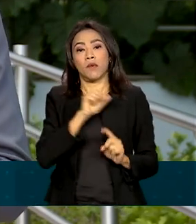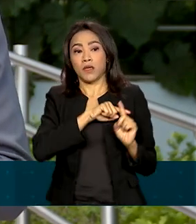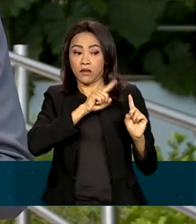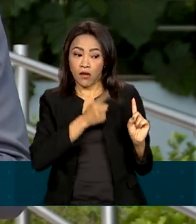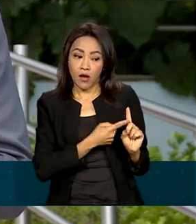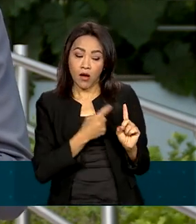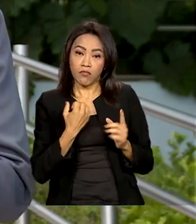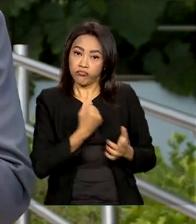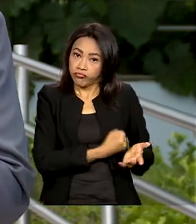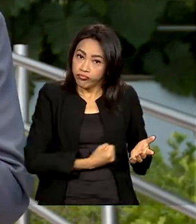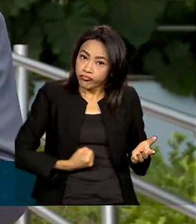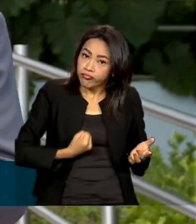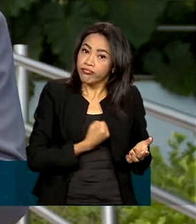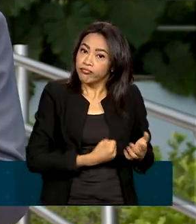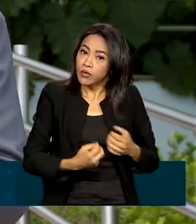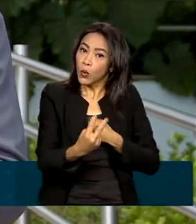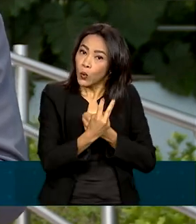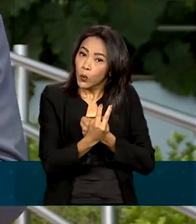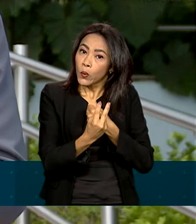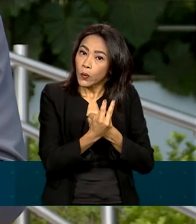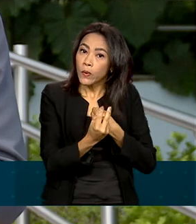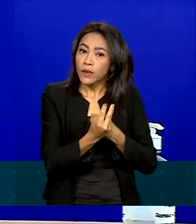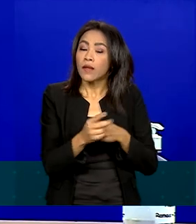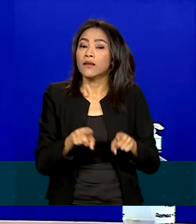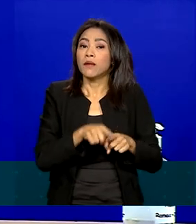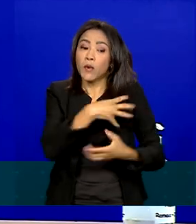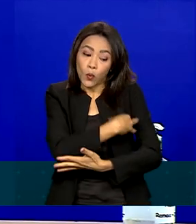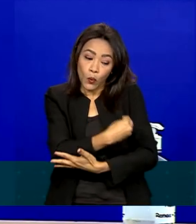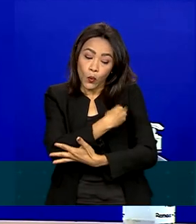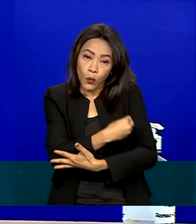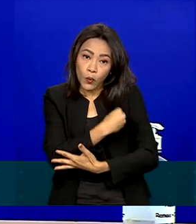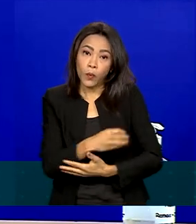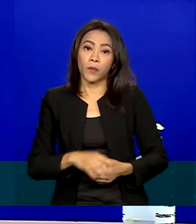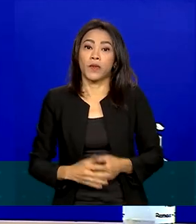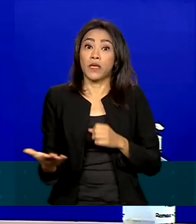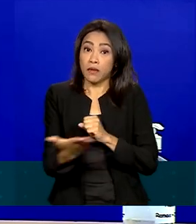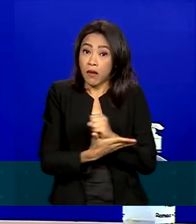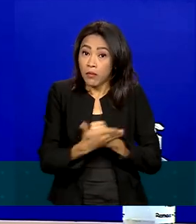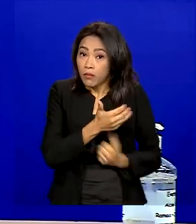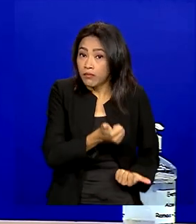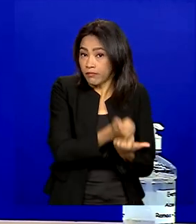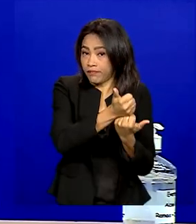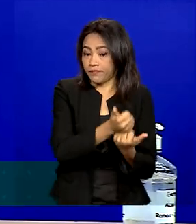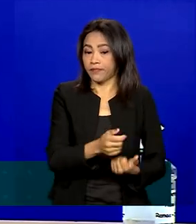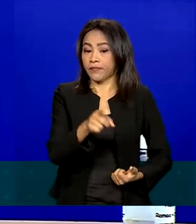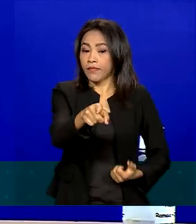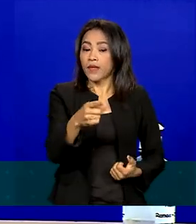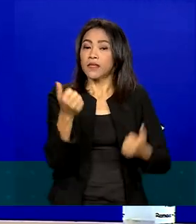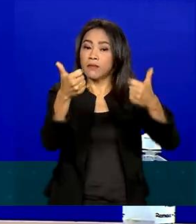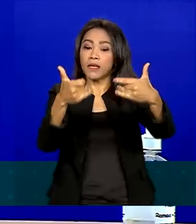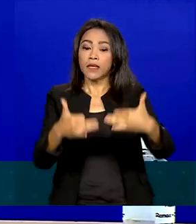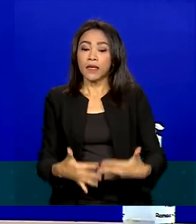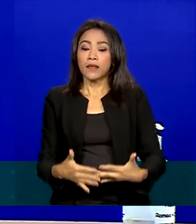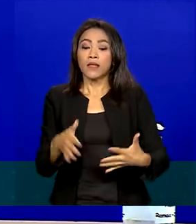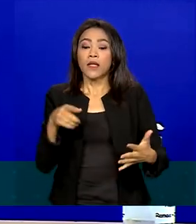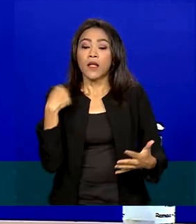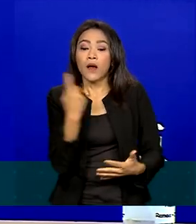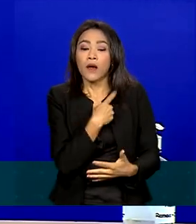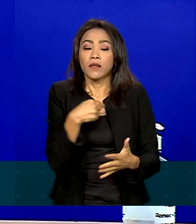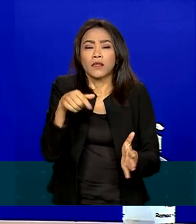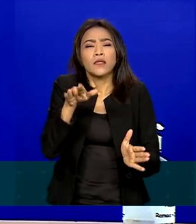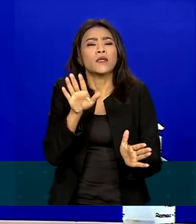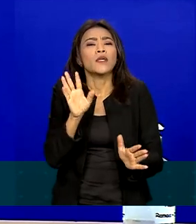oferecer atenção para as mães na saúde básica. Prevenção de prematuridade é cuidar das nossas